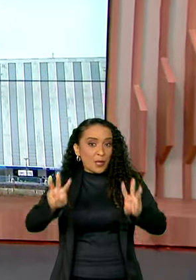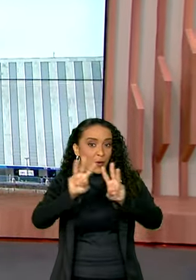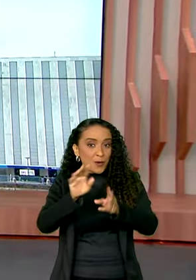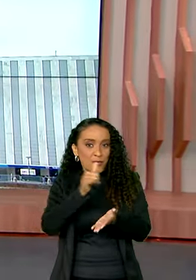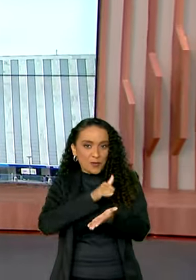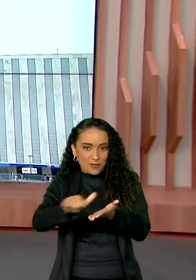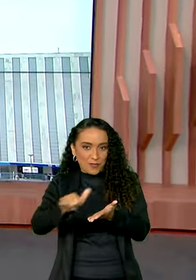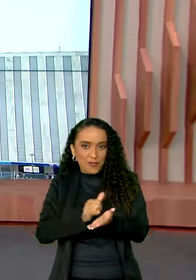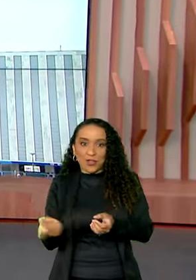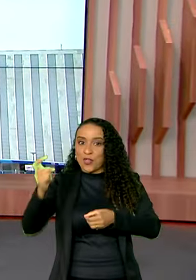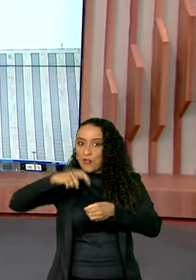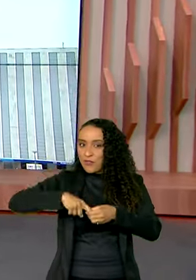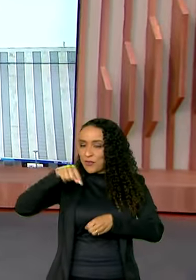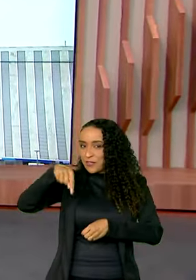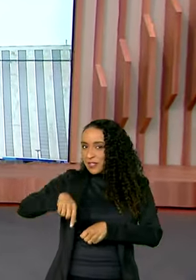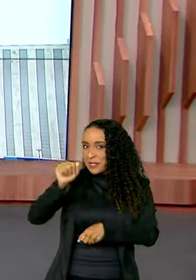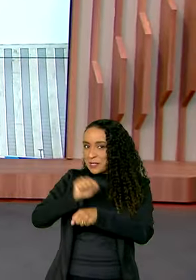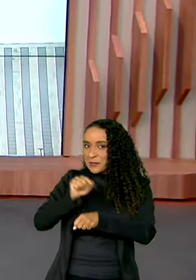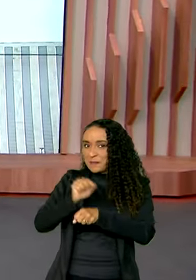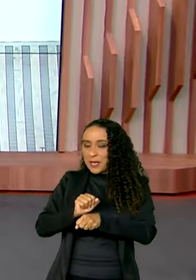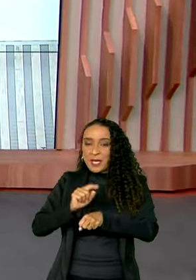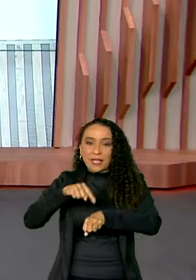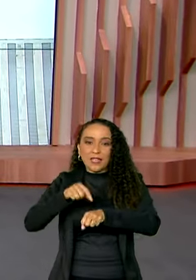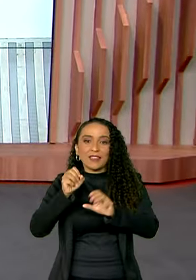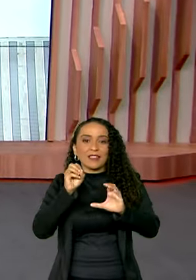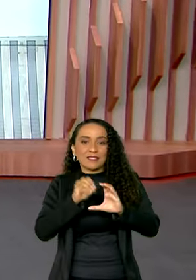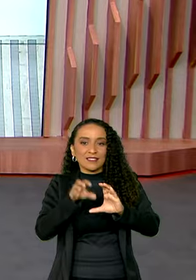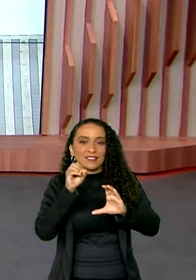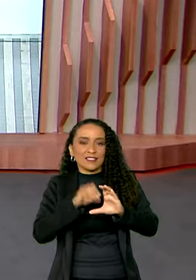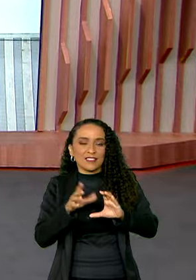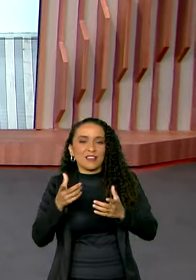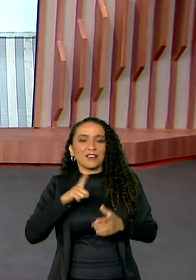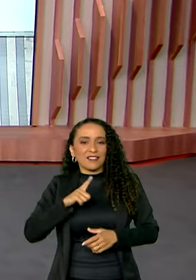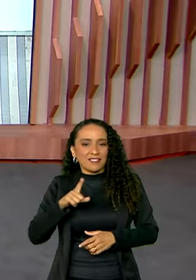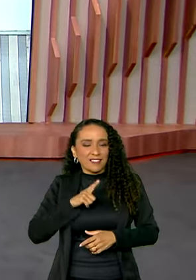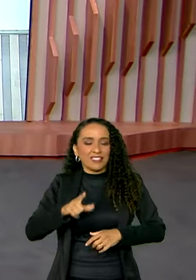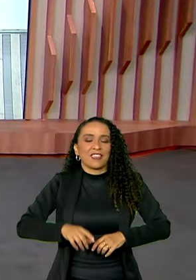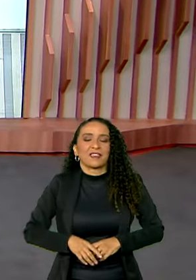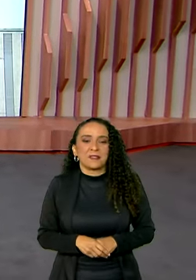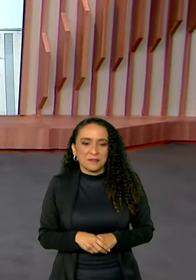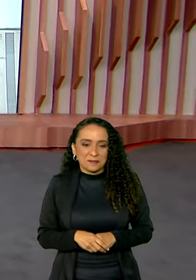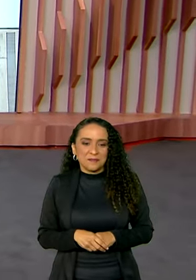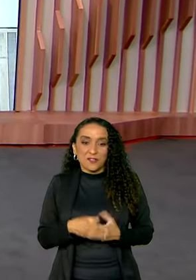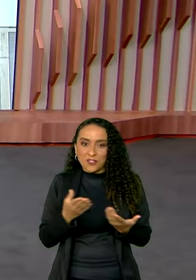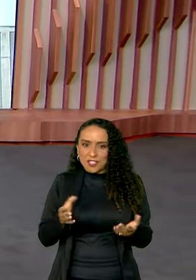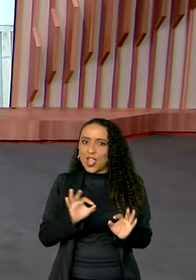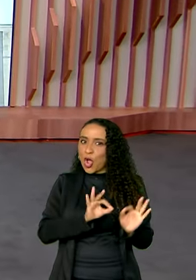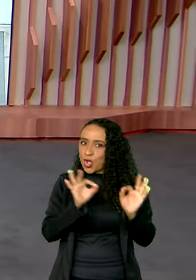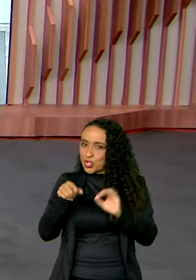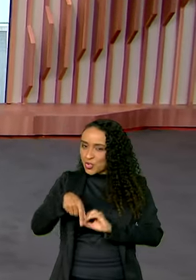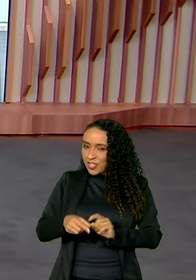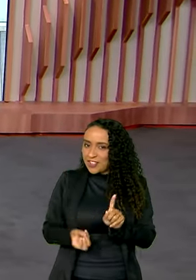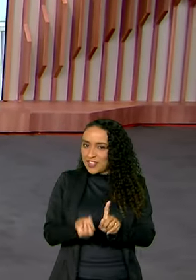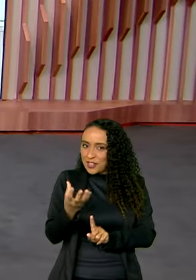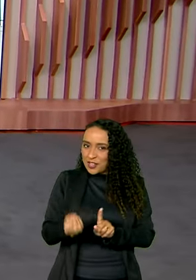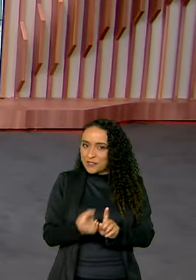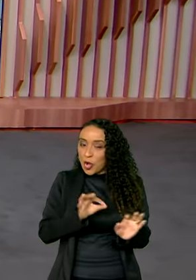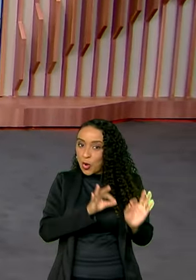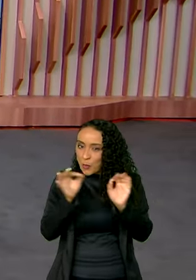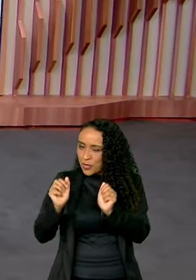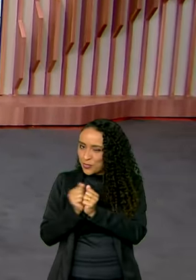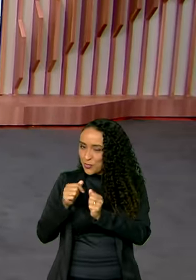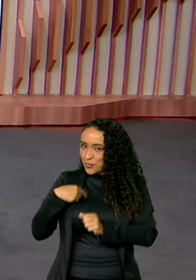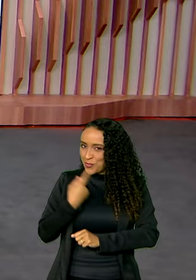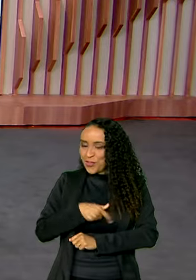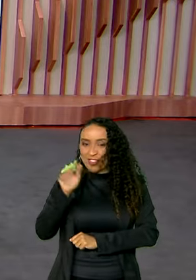ONU em Nova Iorque. Eu vou ficar aqui esperando, daqui a pouquinho a gente vai ter essa transmissão ao vivo e você continua no Canal GOV e acompanha